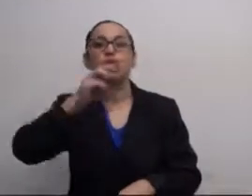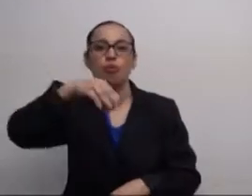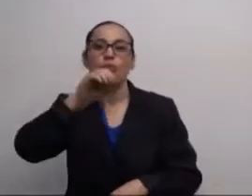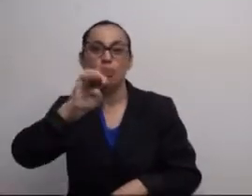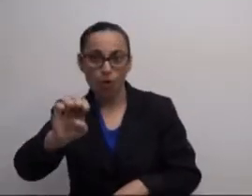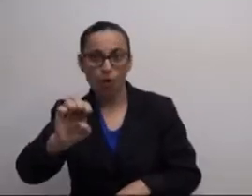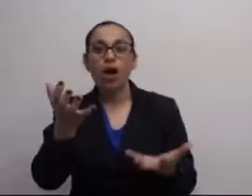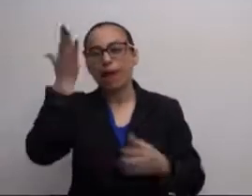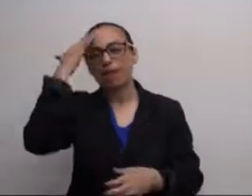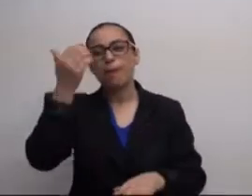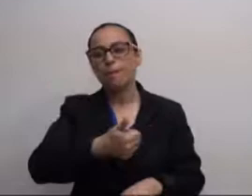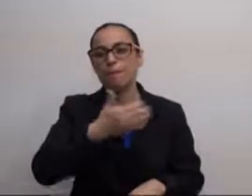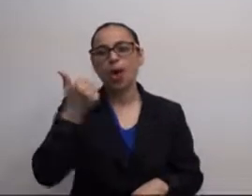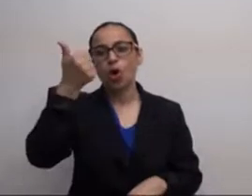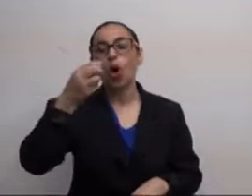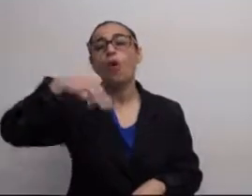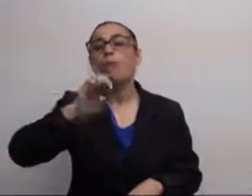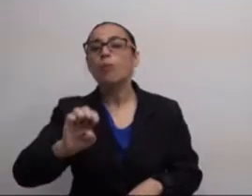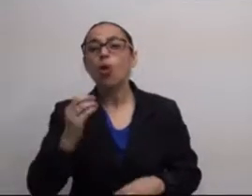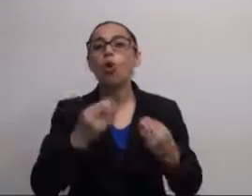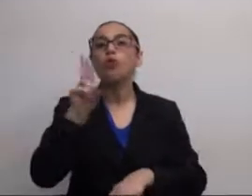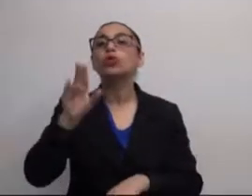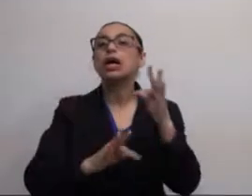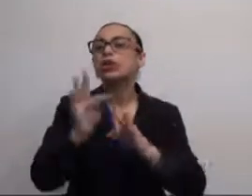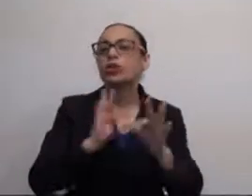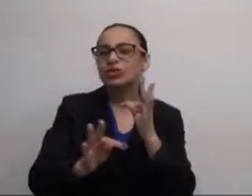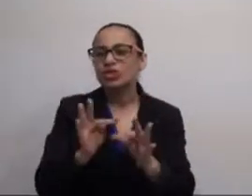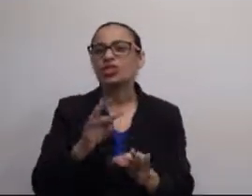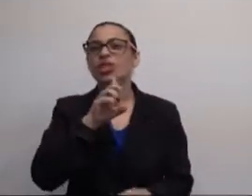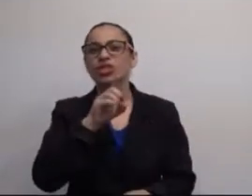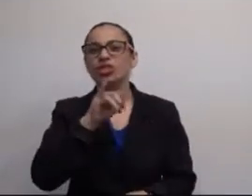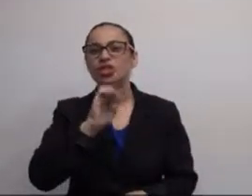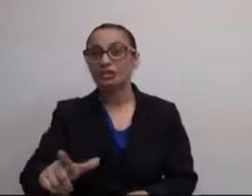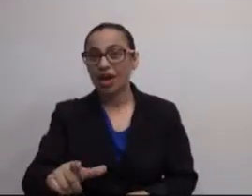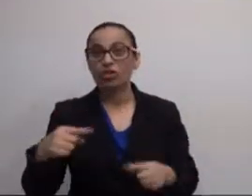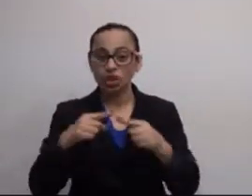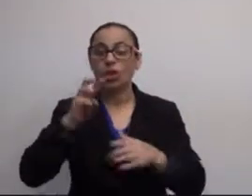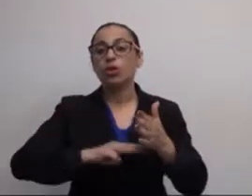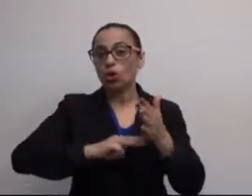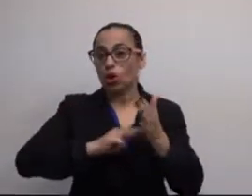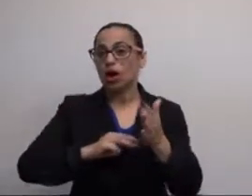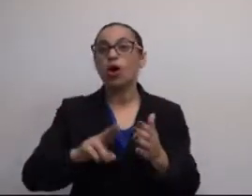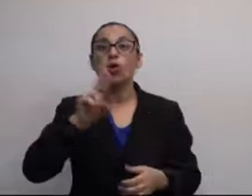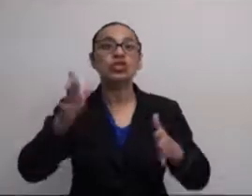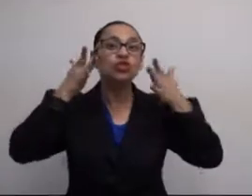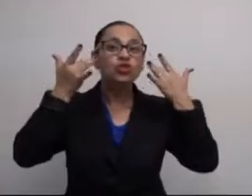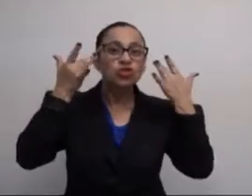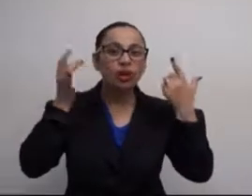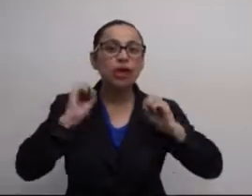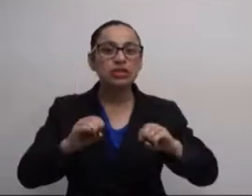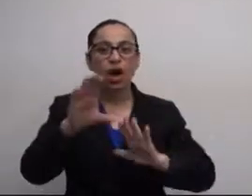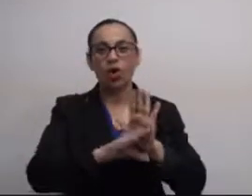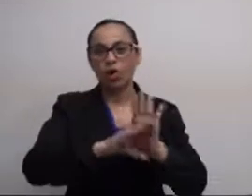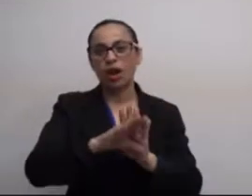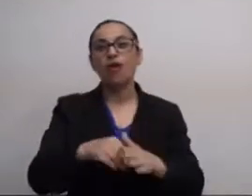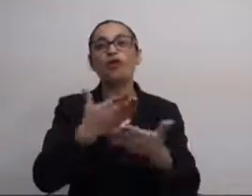eu queria deixar aqui o meu convite àqueles que se interessaram pelo morro, que querem entender um pouco mais sobre o uso dessas tecnologias